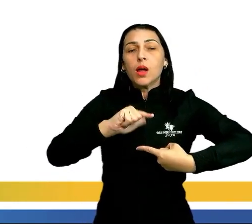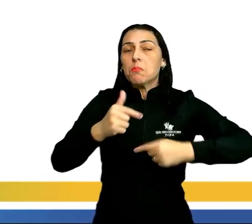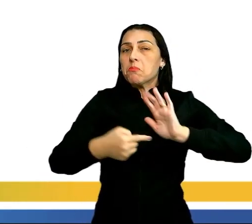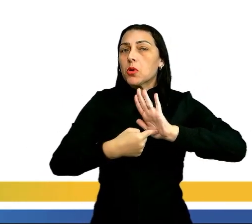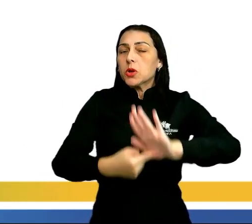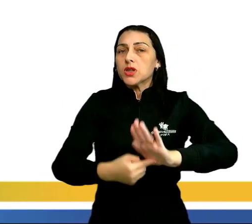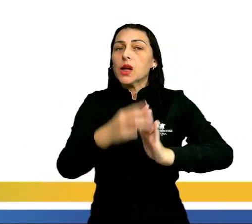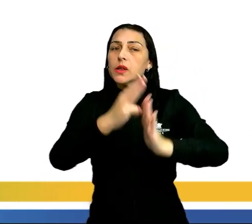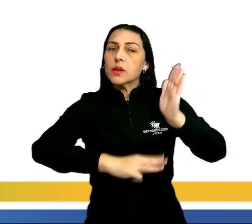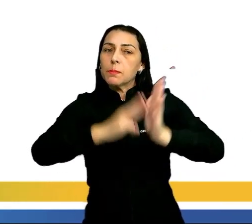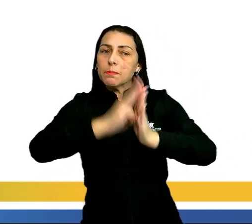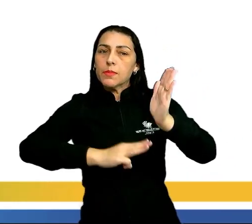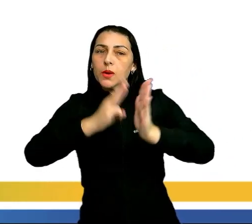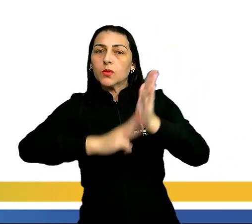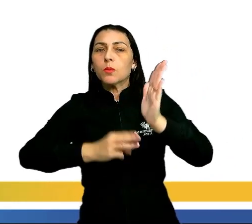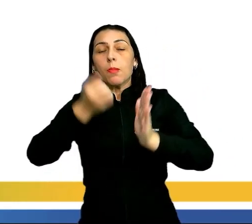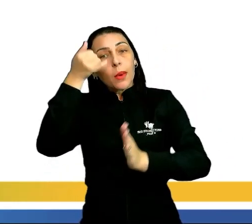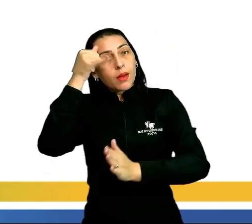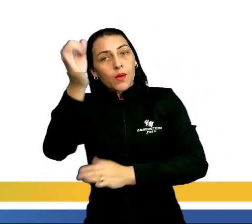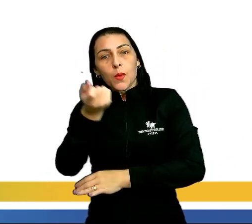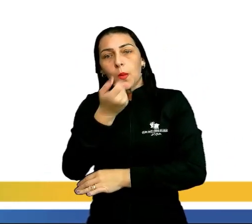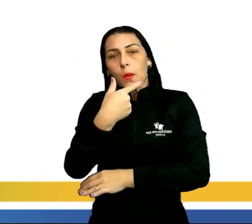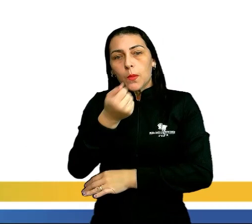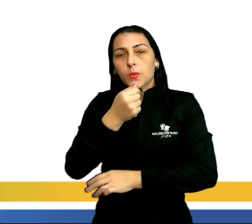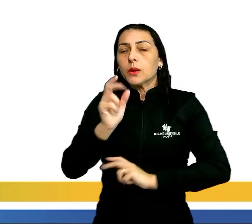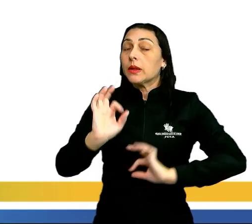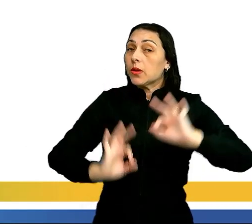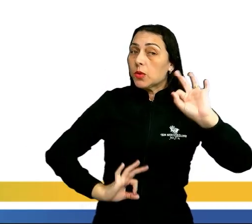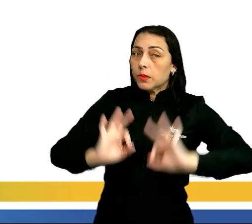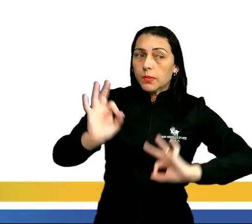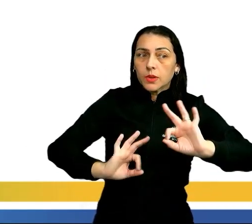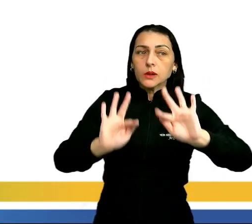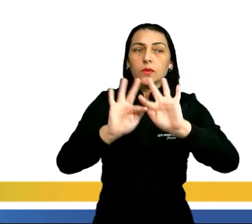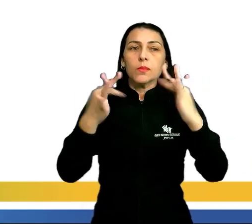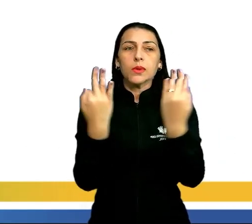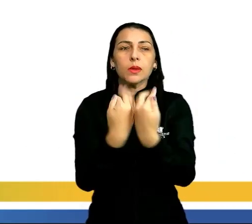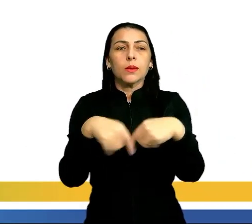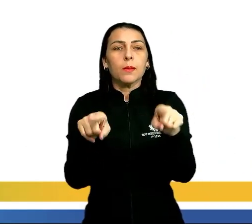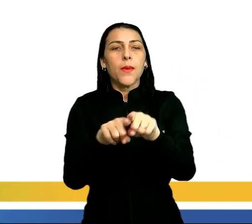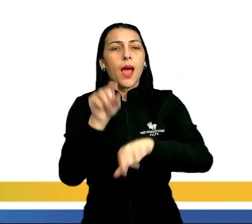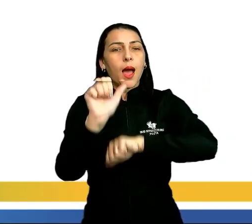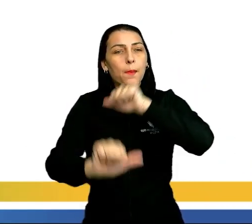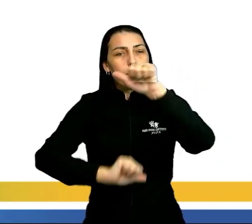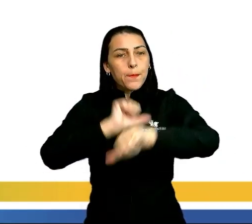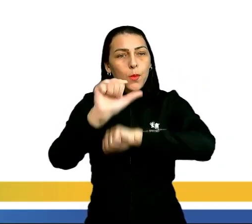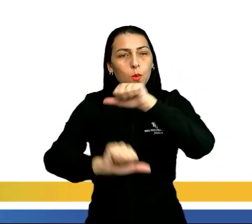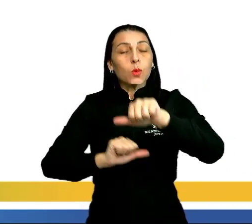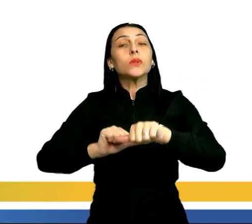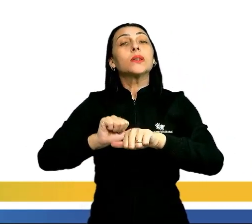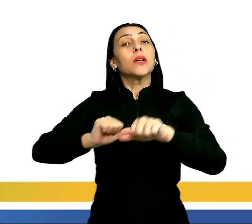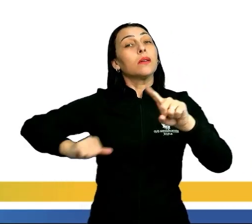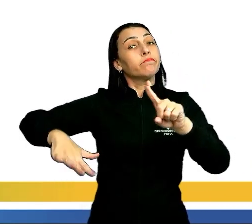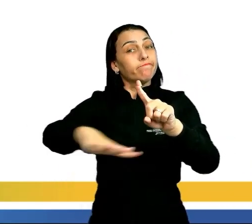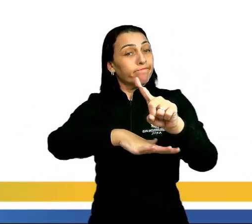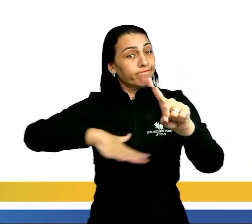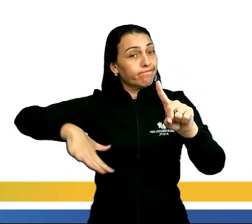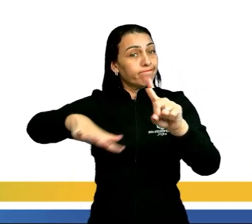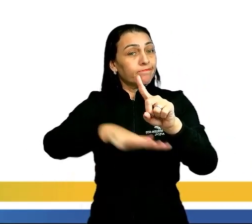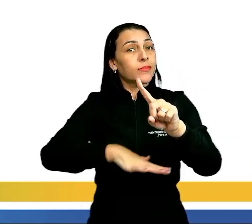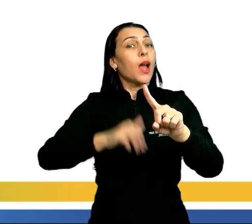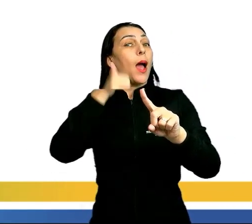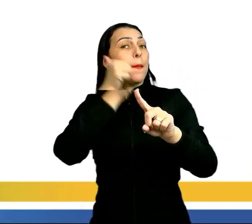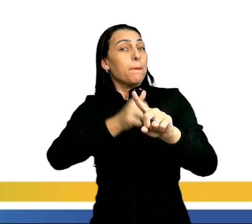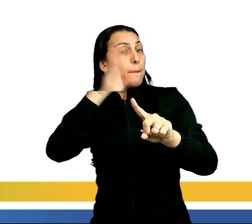explícitas de métodos contraceptivos e de planejamento familiar, a gente tem mudanças na